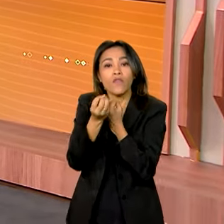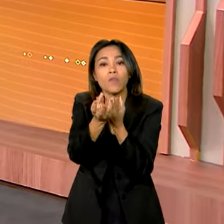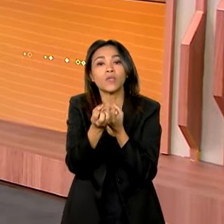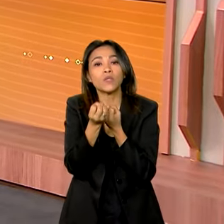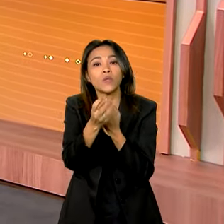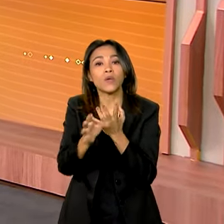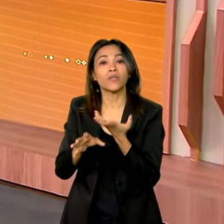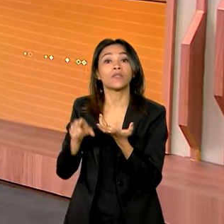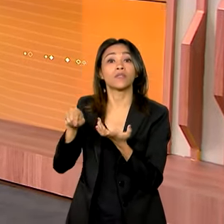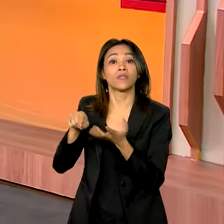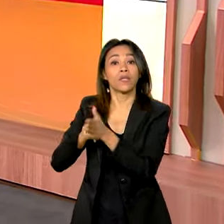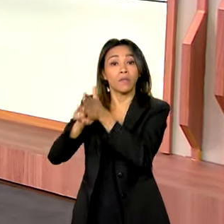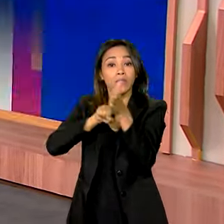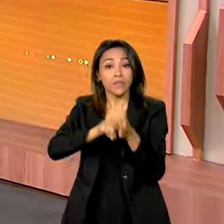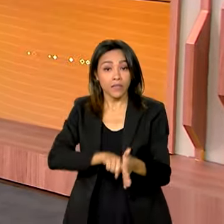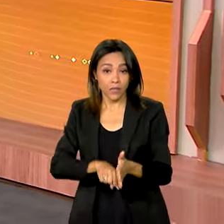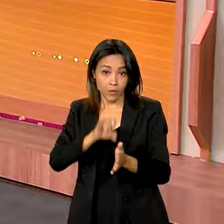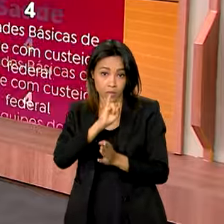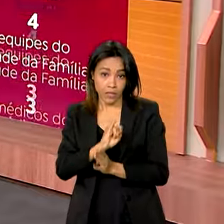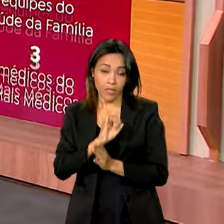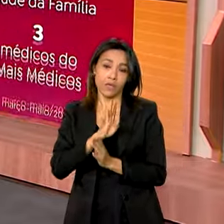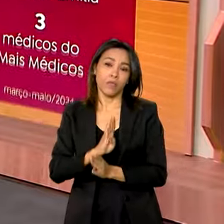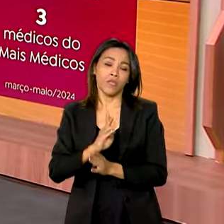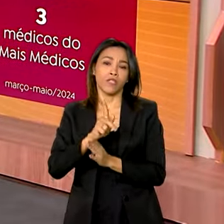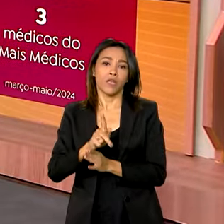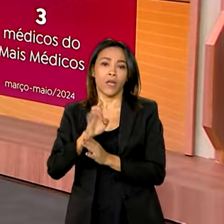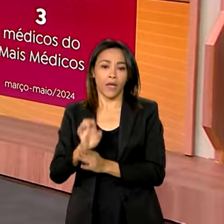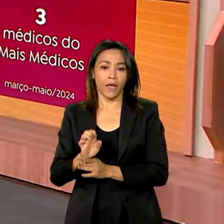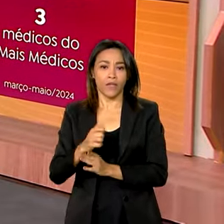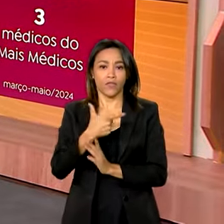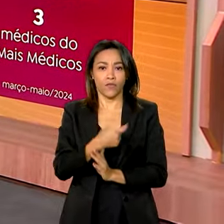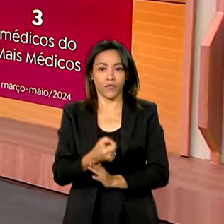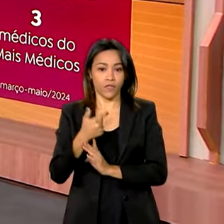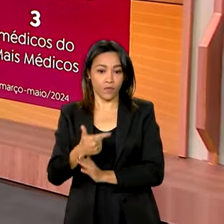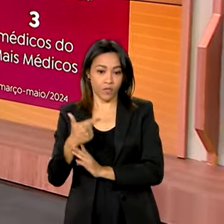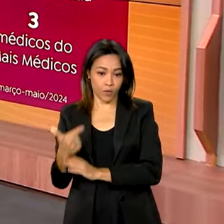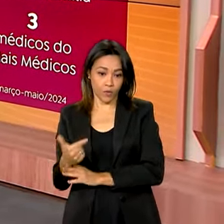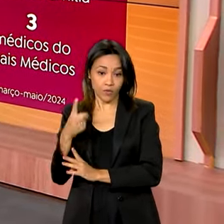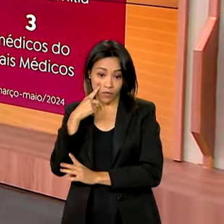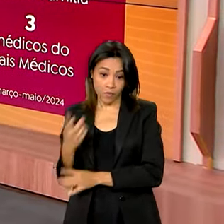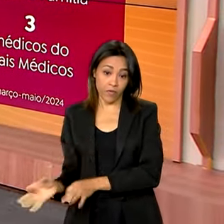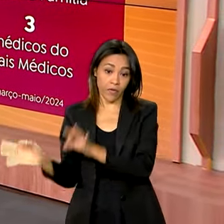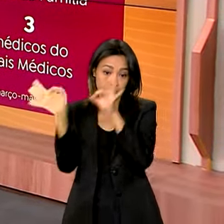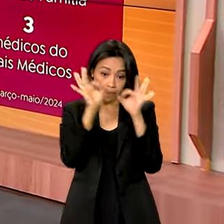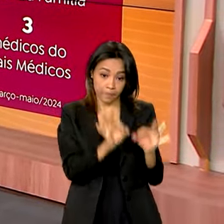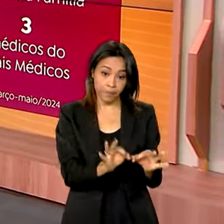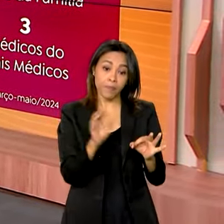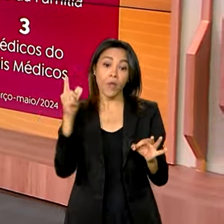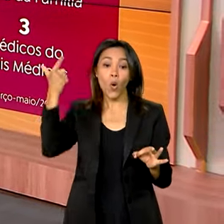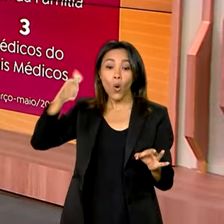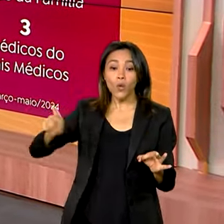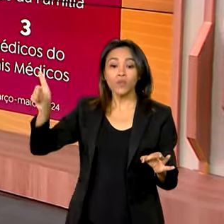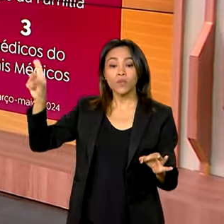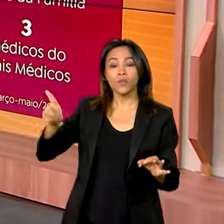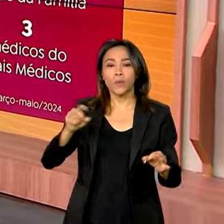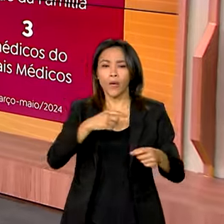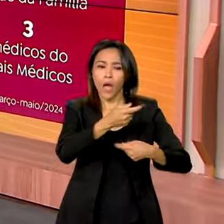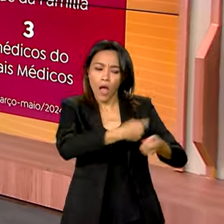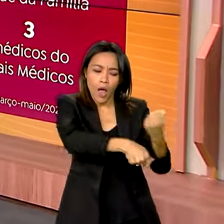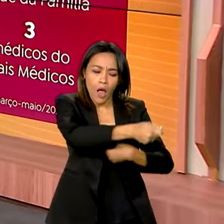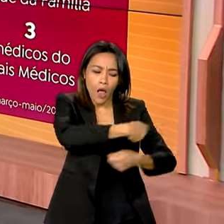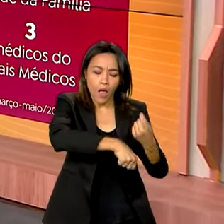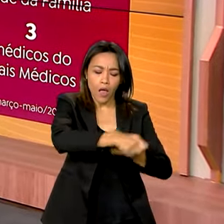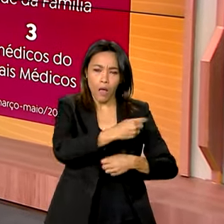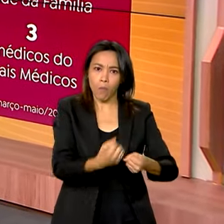do Censo do IBGE de 2022. Vamos dar uma olhada nas ações, então? Com uma economia fortemente ancorada na atividade